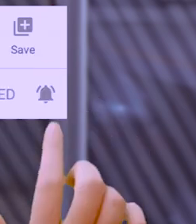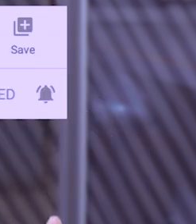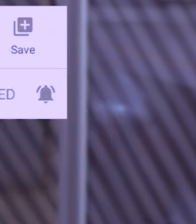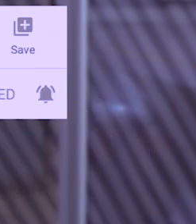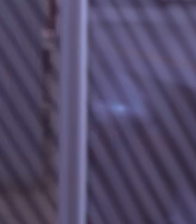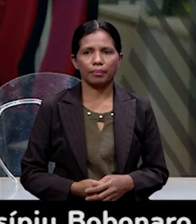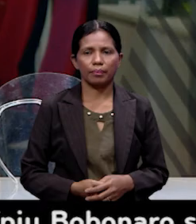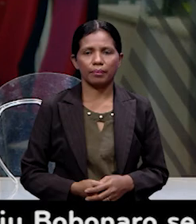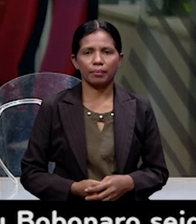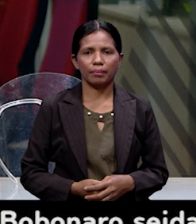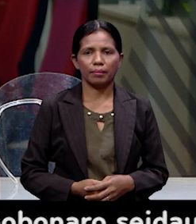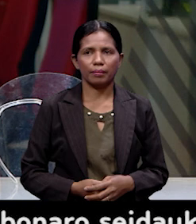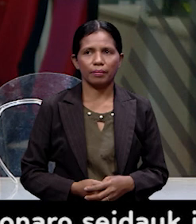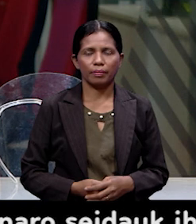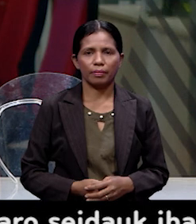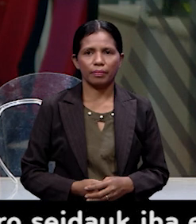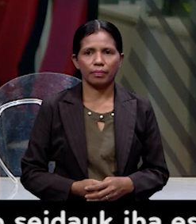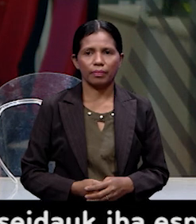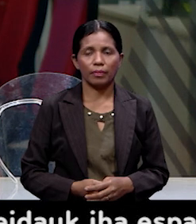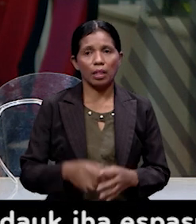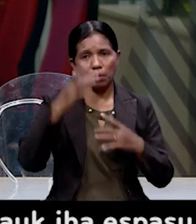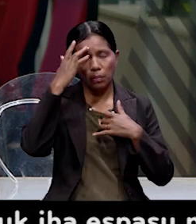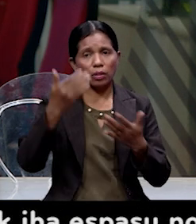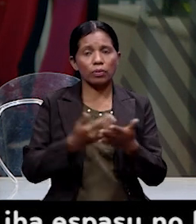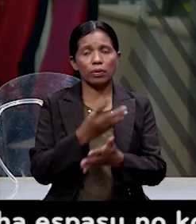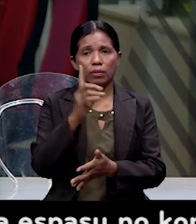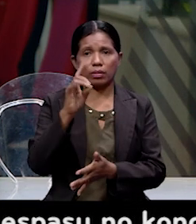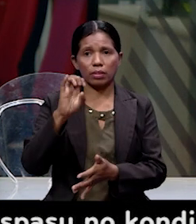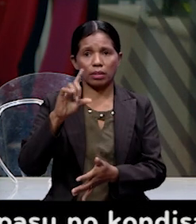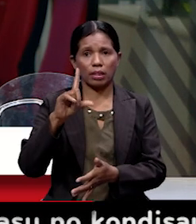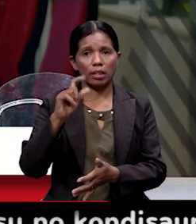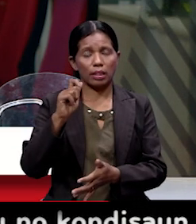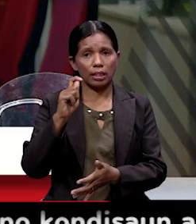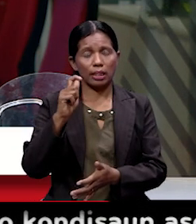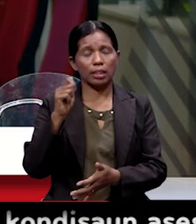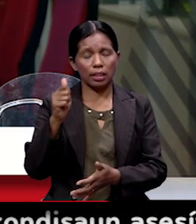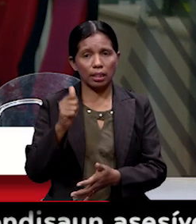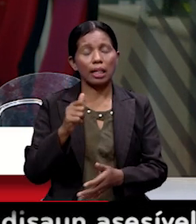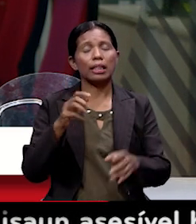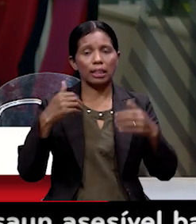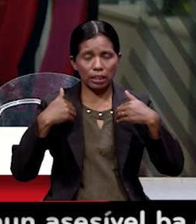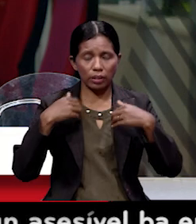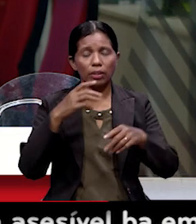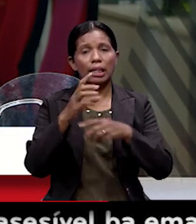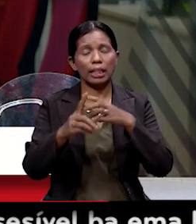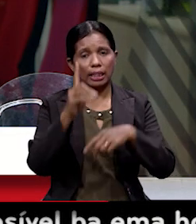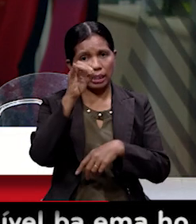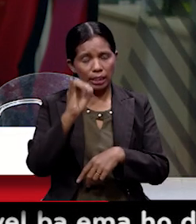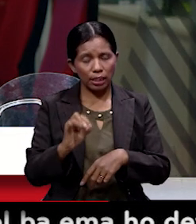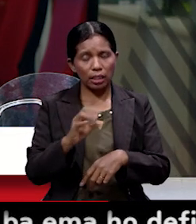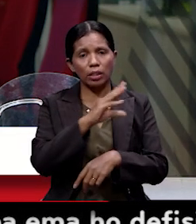de notificação. Variante Delta circula a ONU e redilharam. Possibilidade circula a MOS e o município